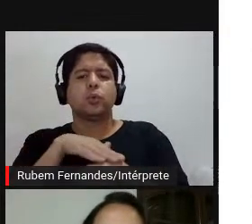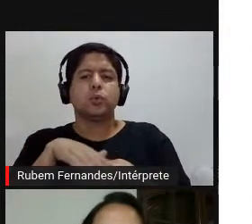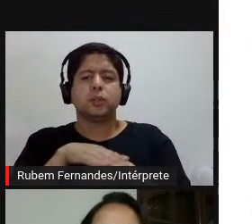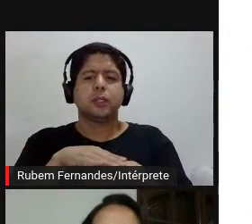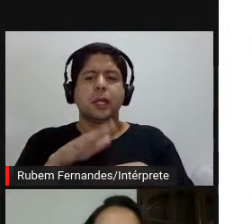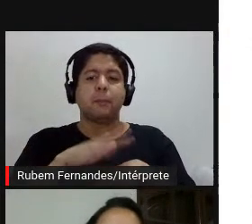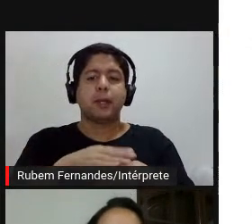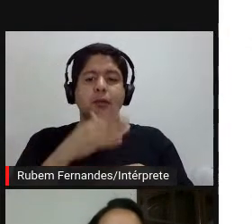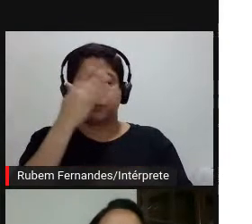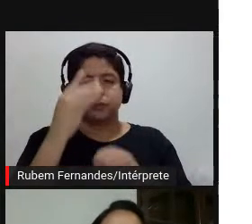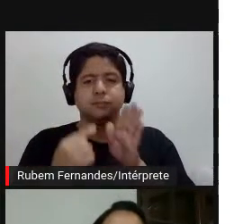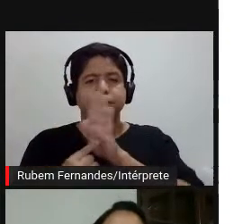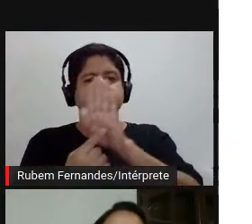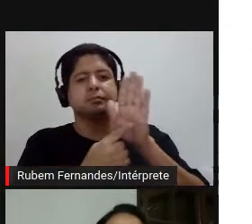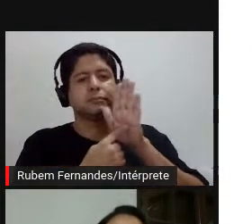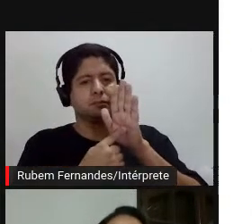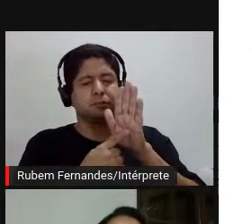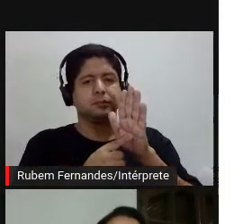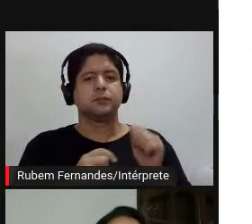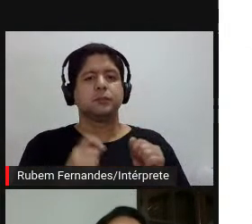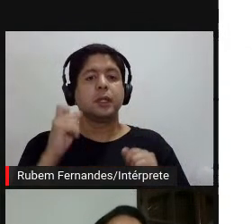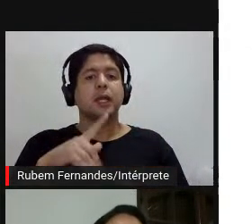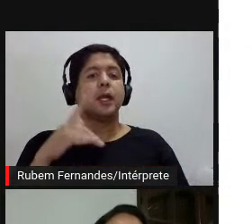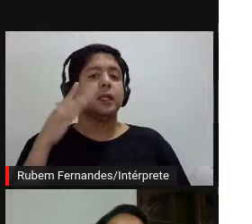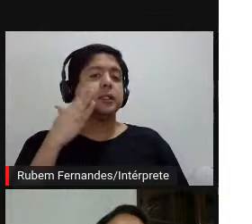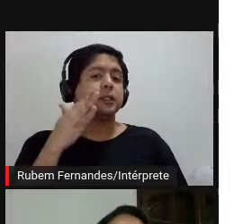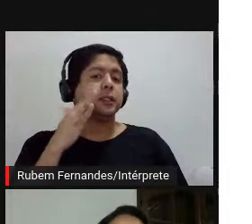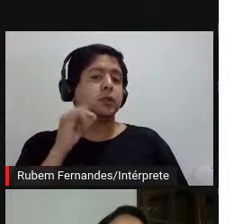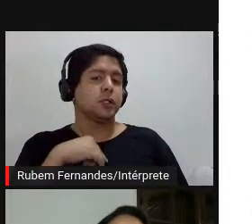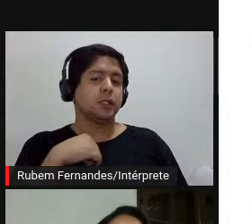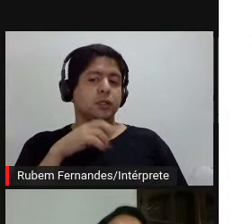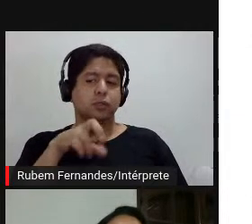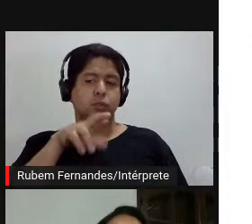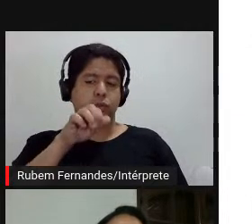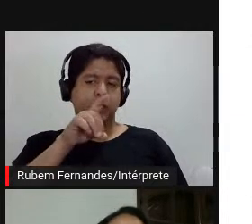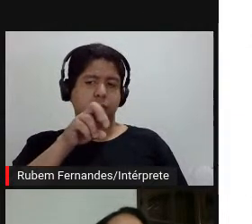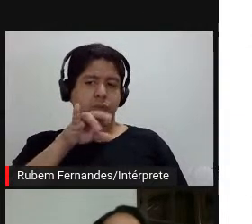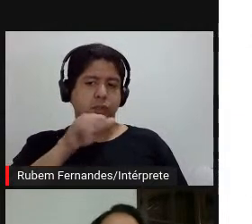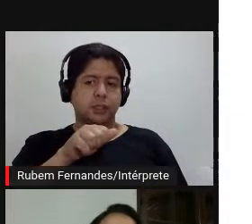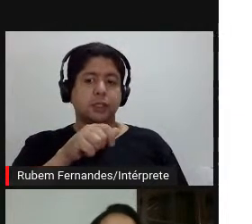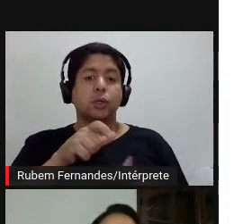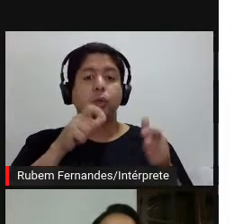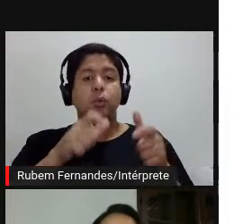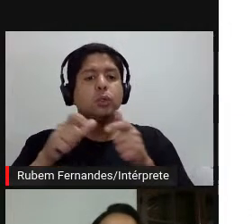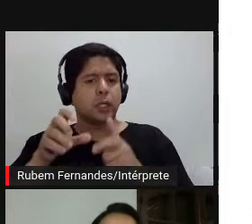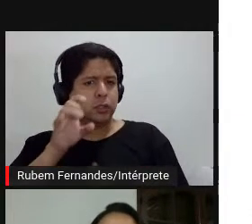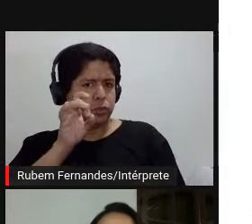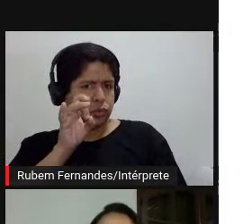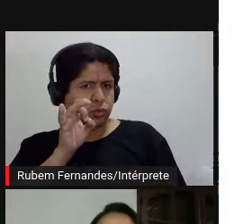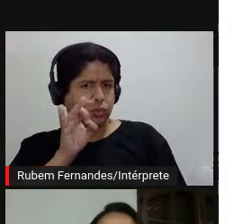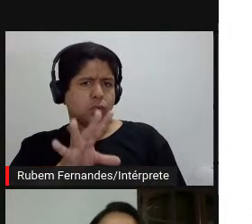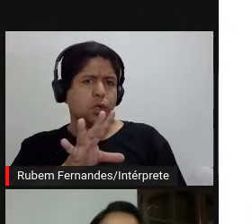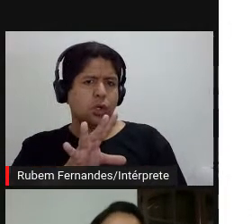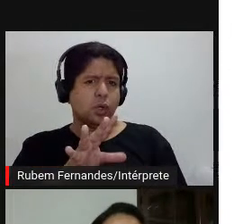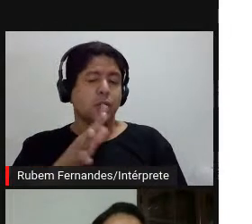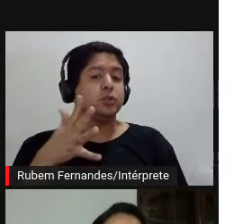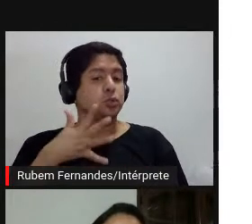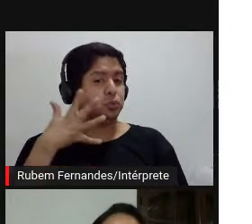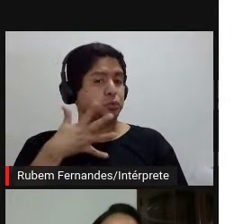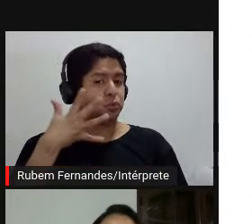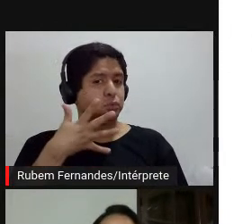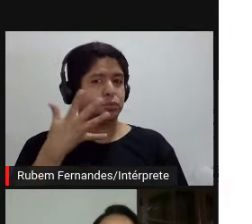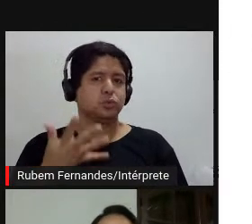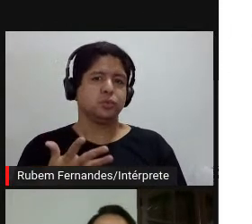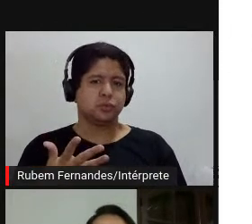curadoria, né, entender a curadoria a partir de um lugar que não fosse só o discurso curatorial.